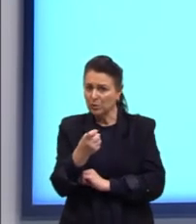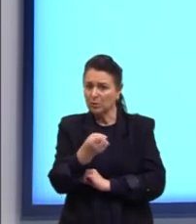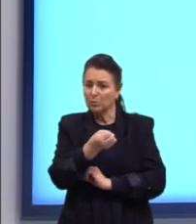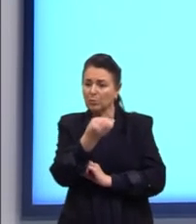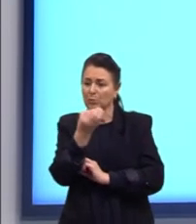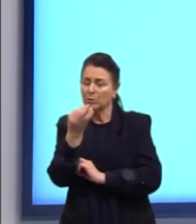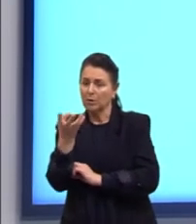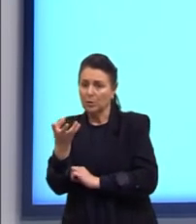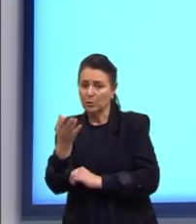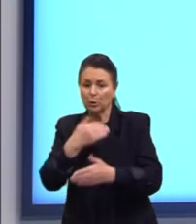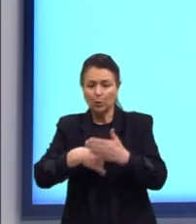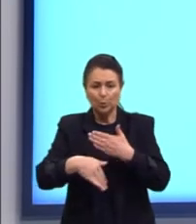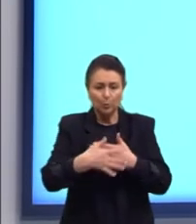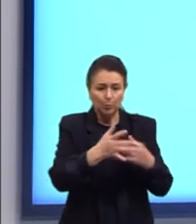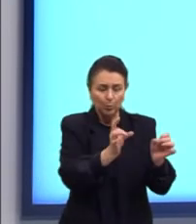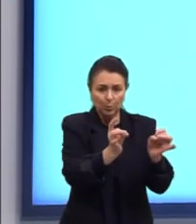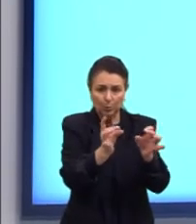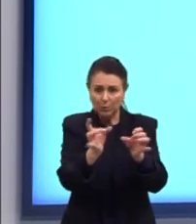sacas foram vendidas.